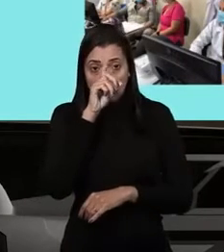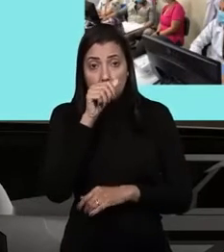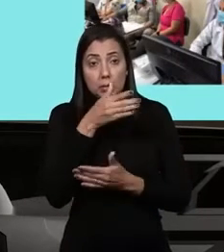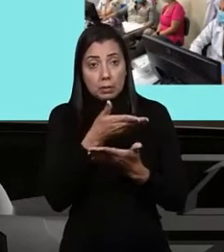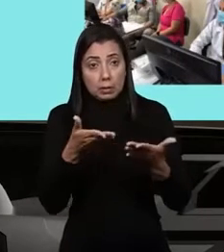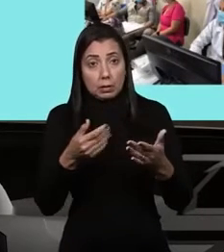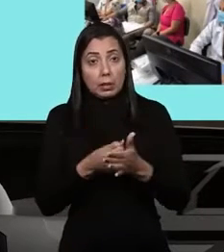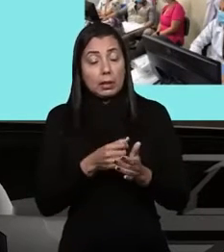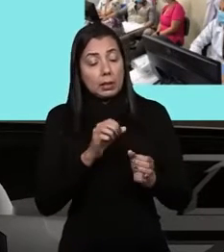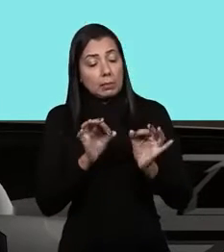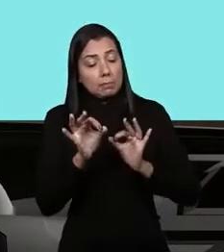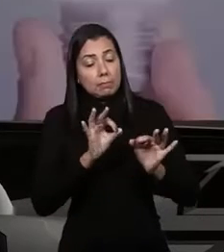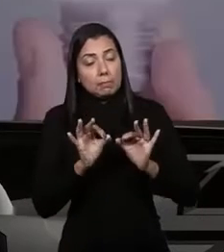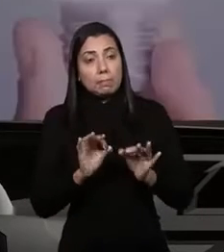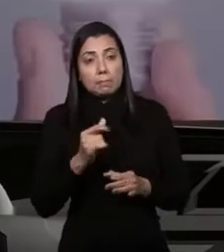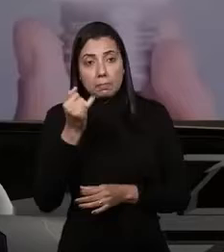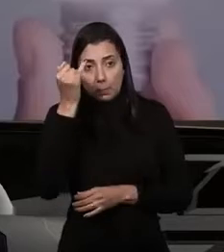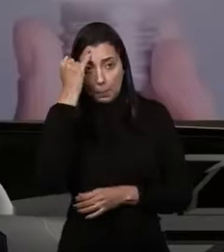apidar essa ideia.